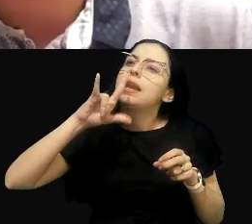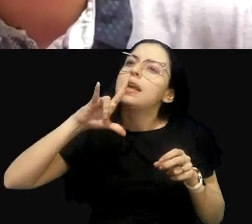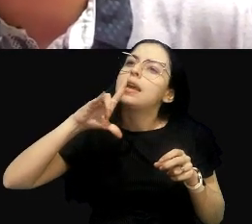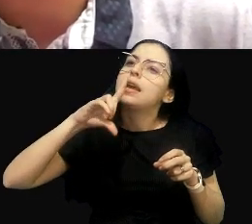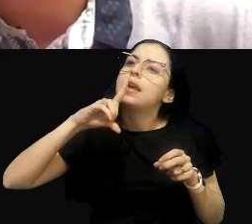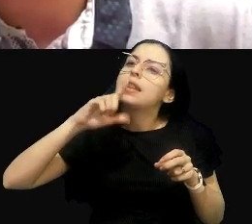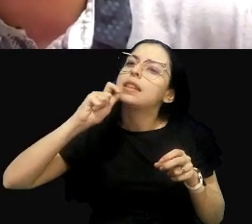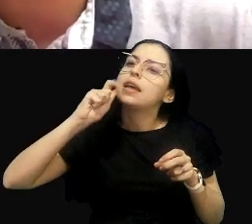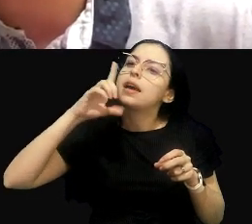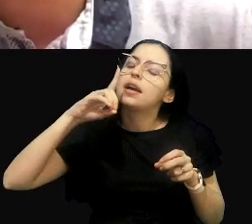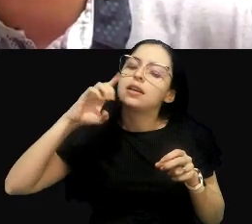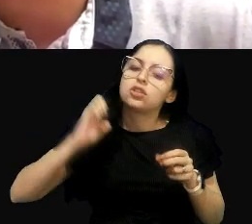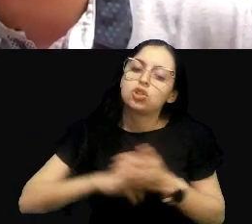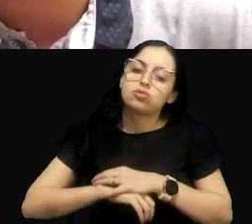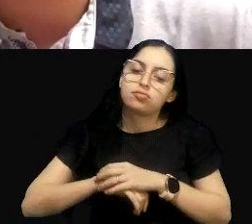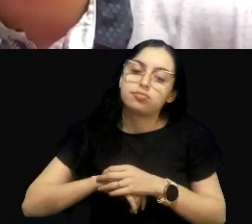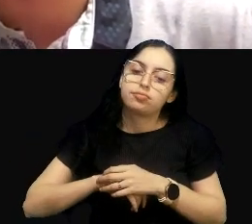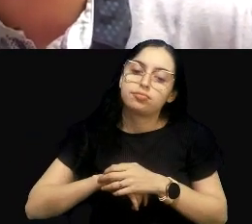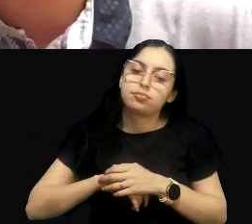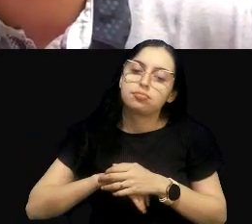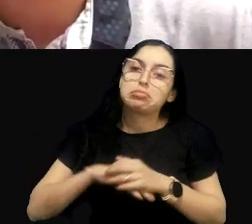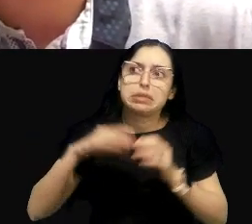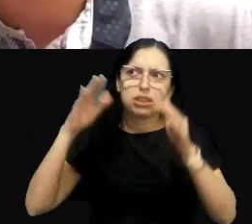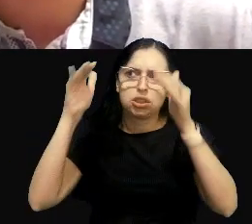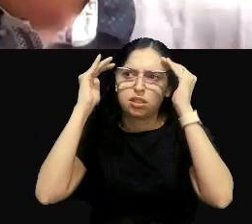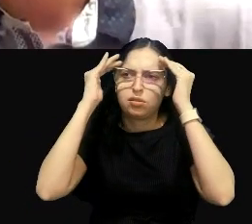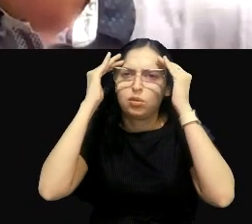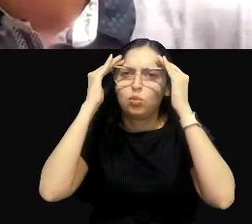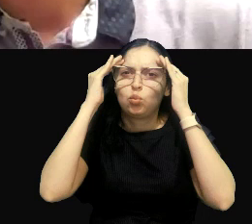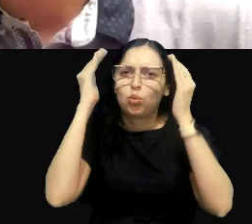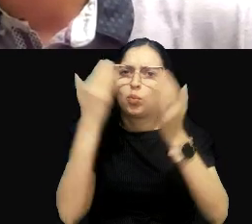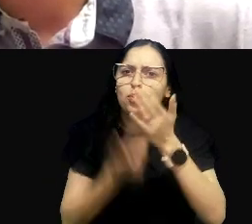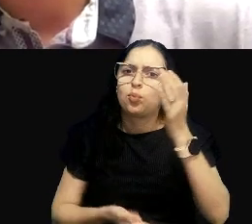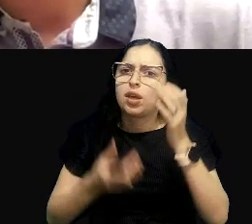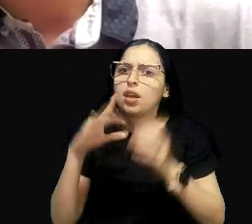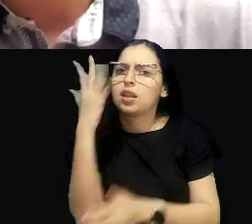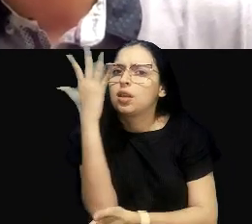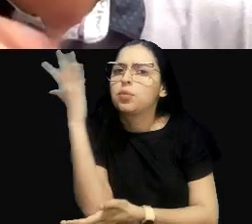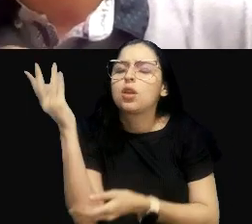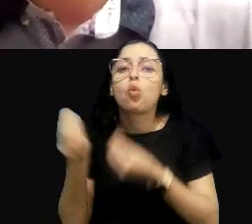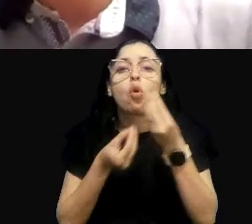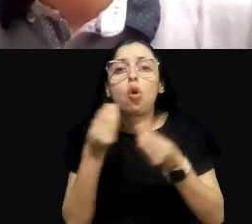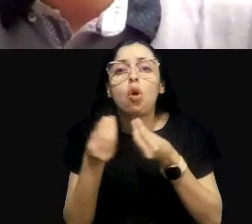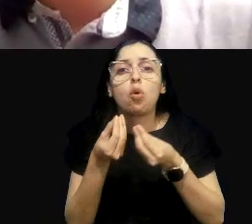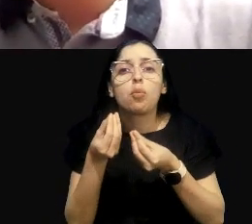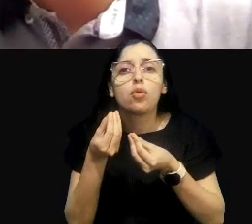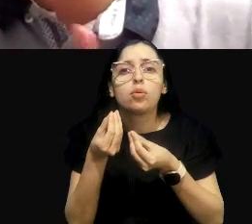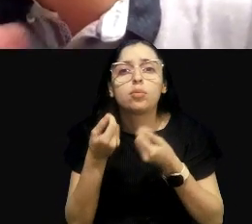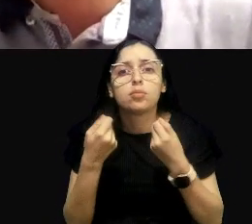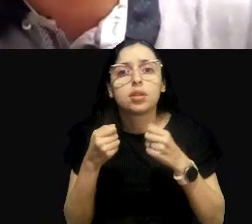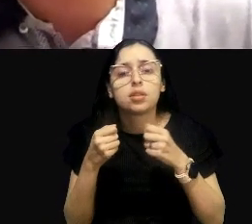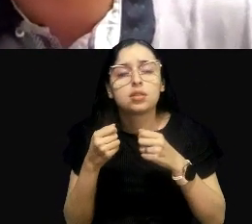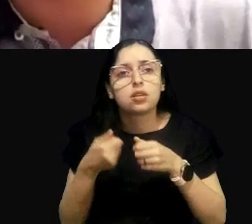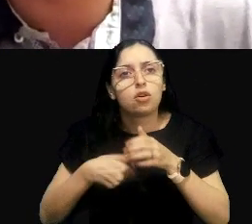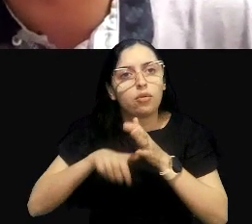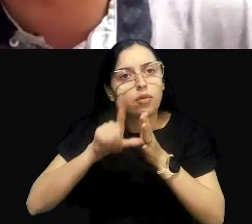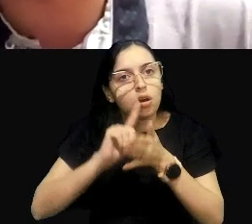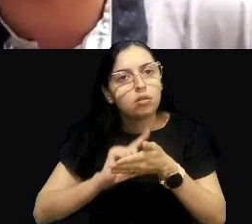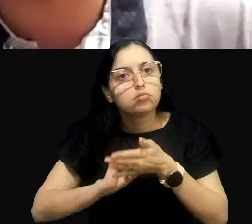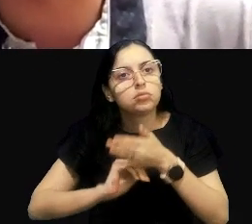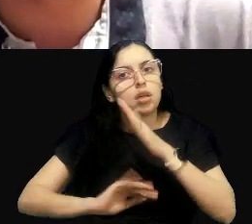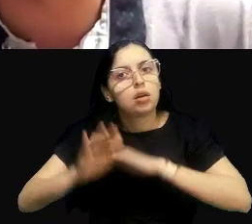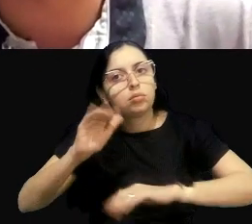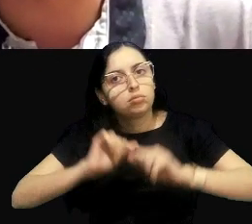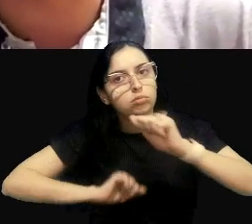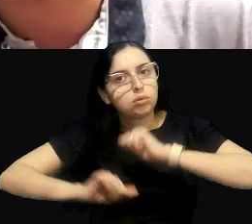tão grande assim, o dano ambiental é tão visível, como avaliar até onde a gente tem que voltar e retornar esse rio